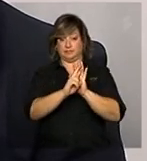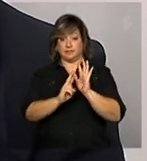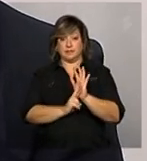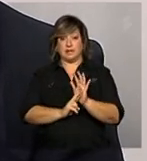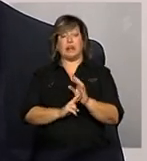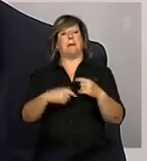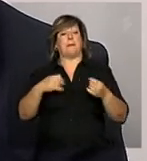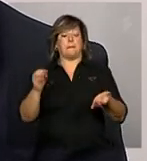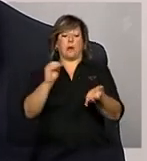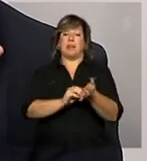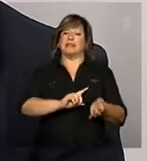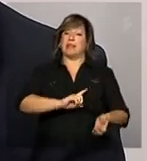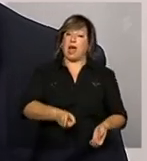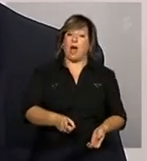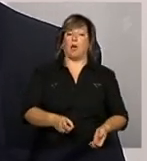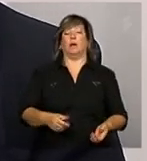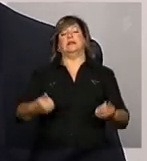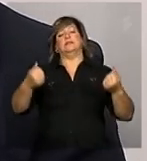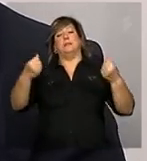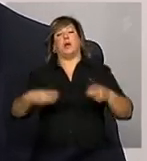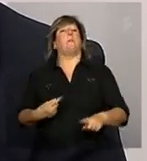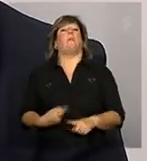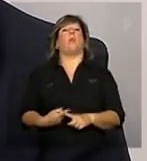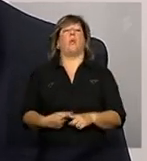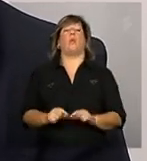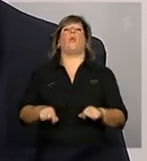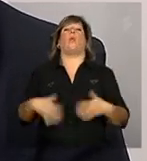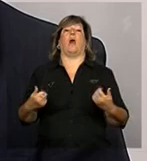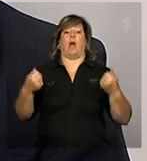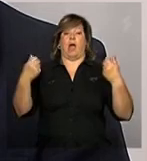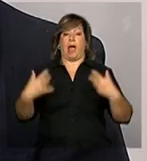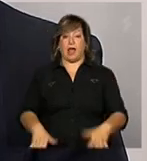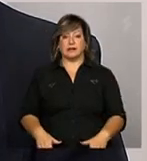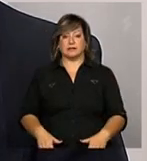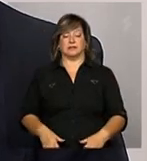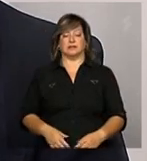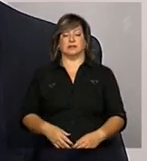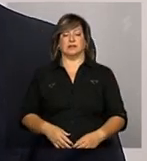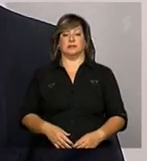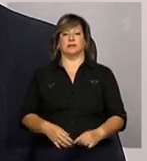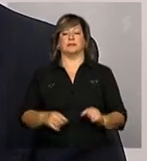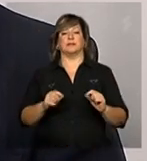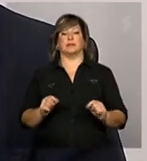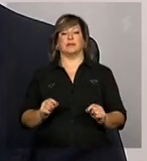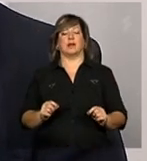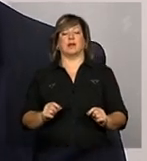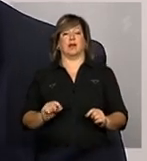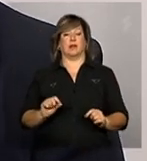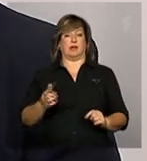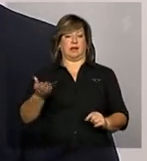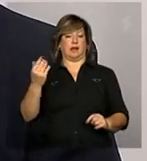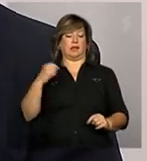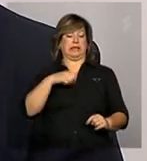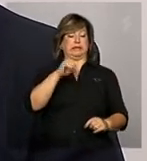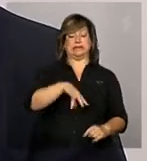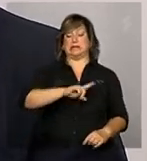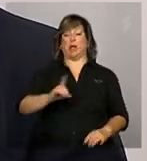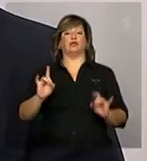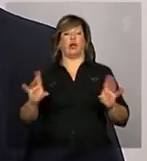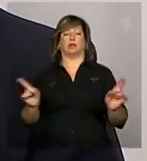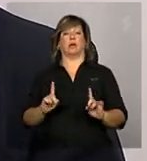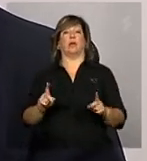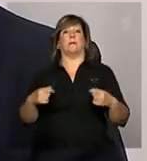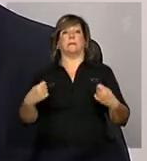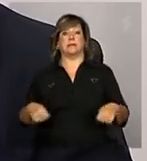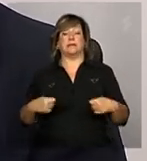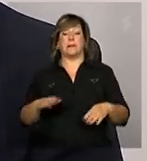não na pergunta e descrever quais são os gastos. Não se quer mais aquele parecer do Conselho, do sim, não. Nós queremos um parecer